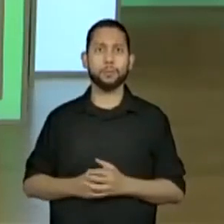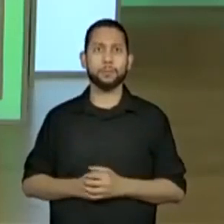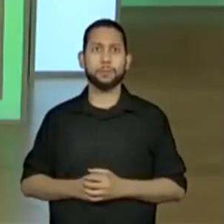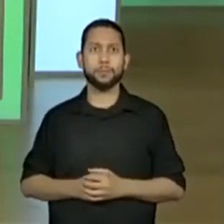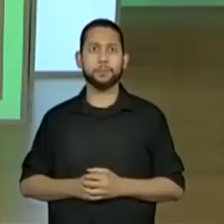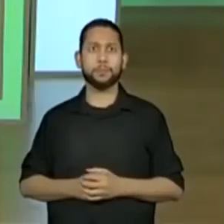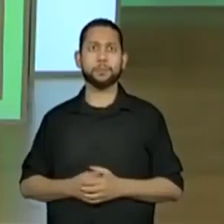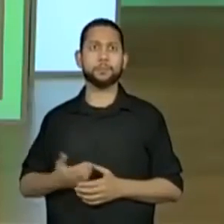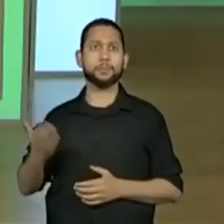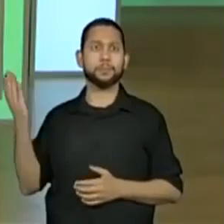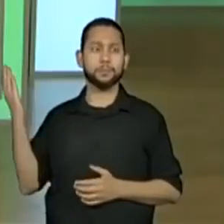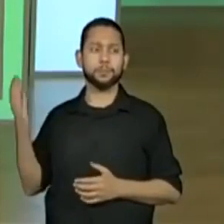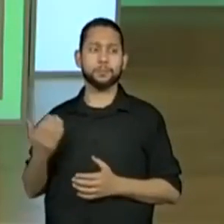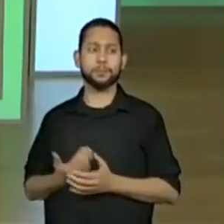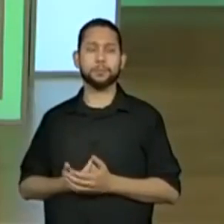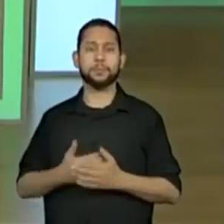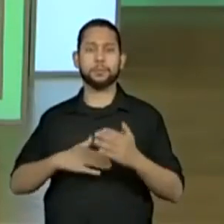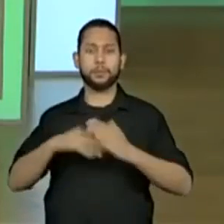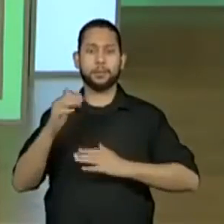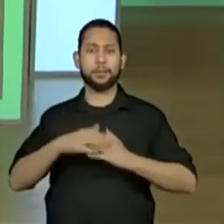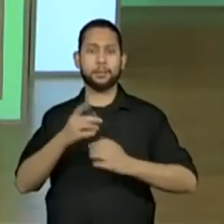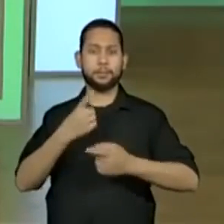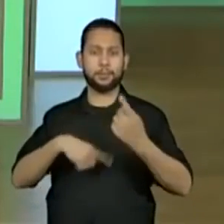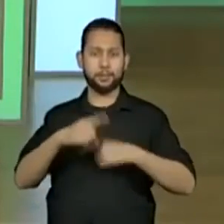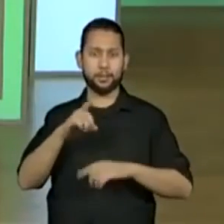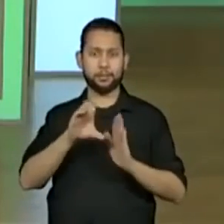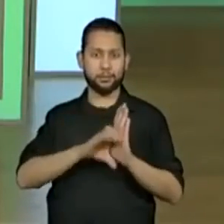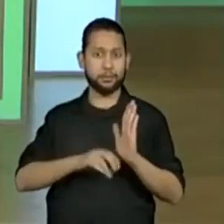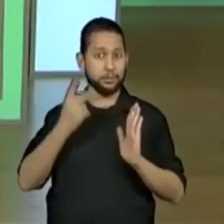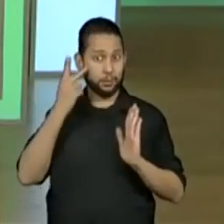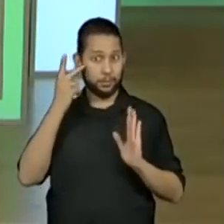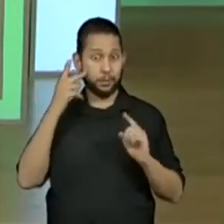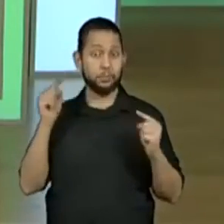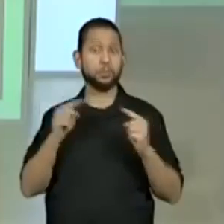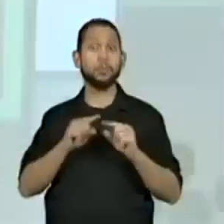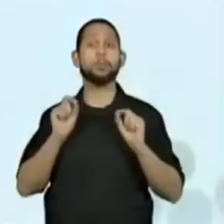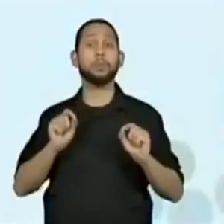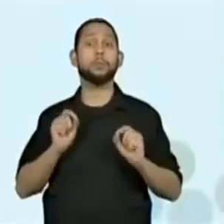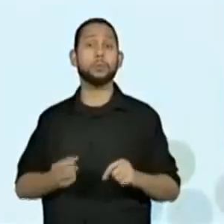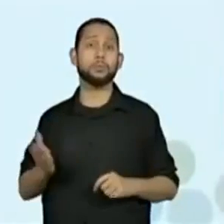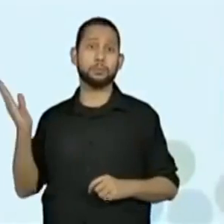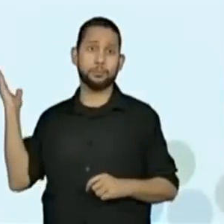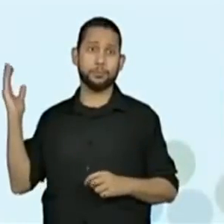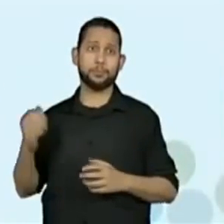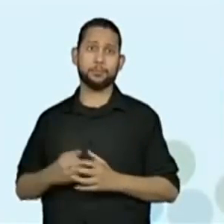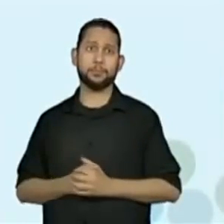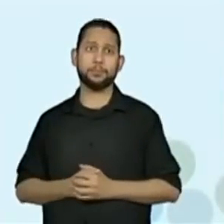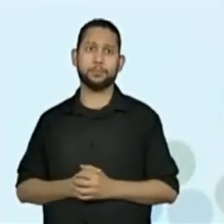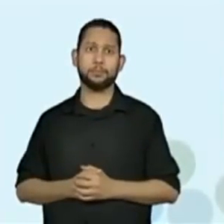A habilidade do currículo paulista sobre a qual se baseia a presente aula é